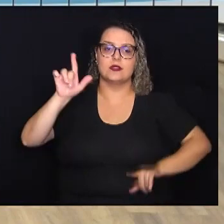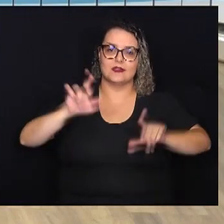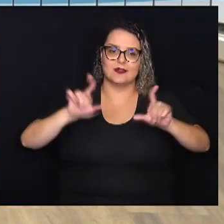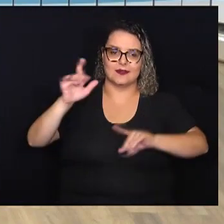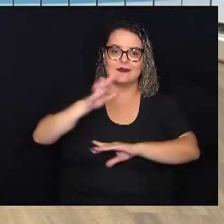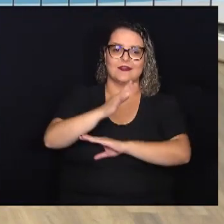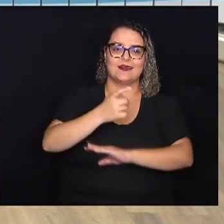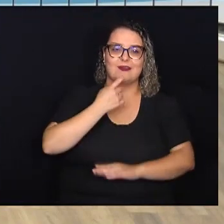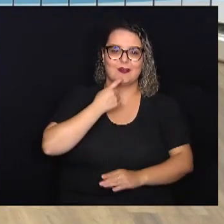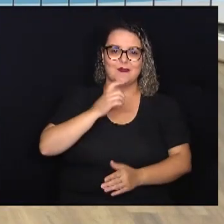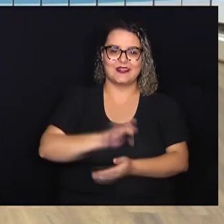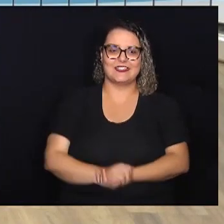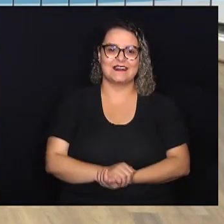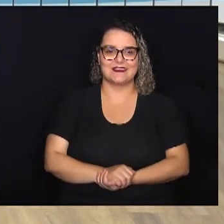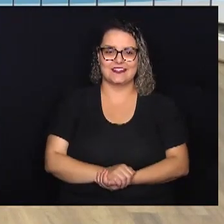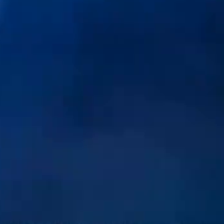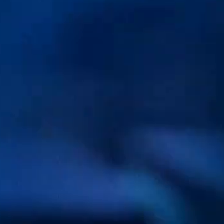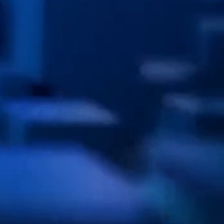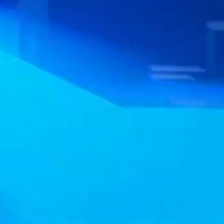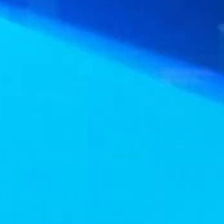aqui da TV Câmara Campinas.